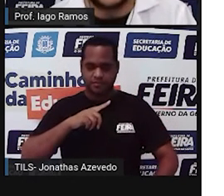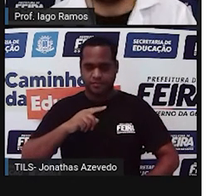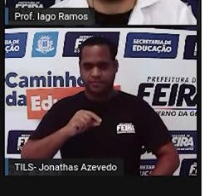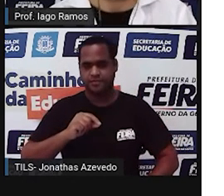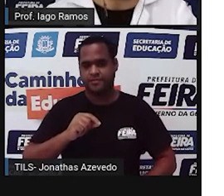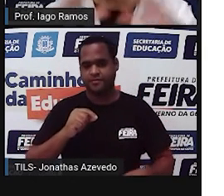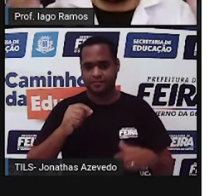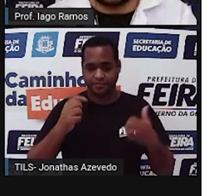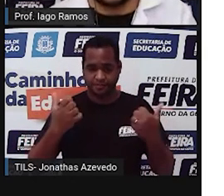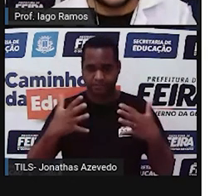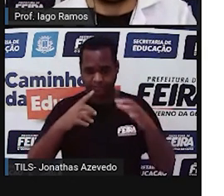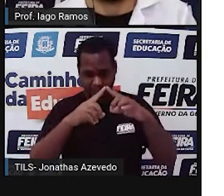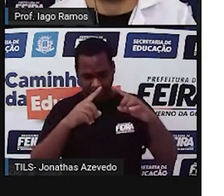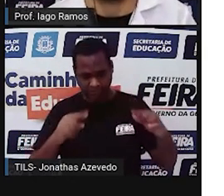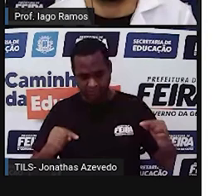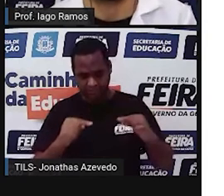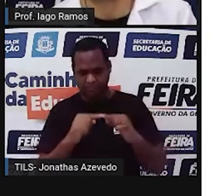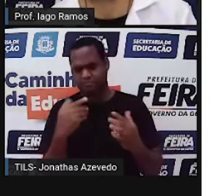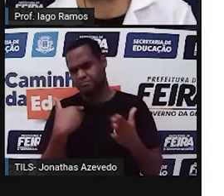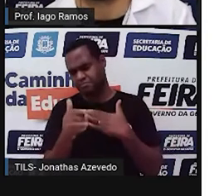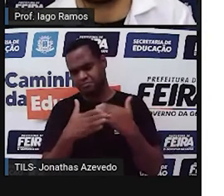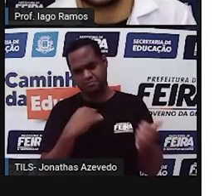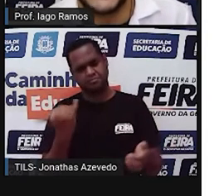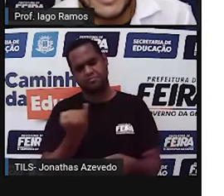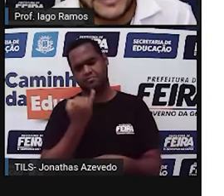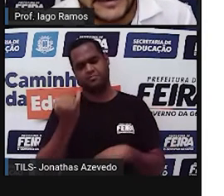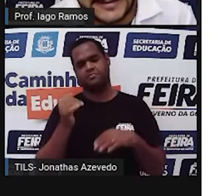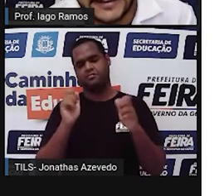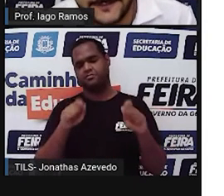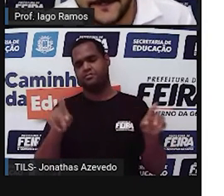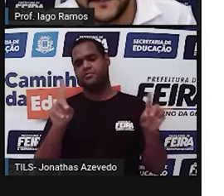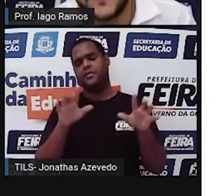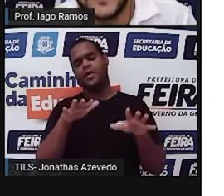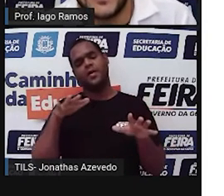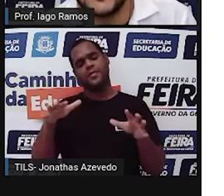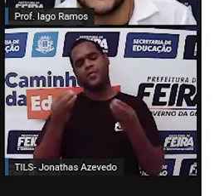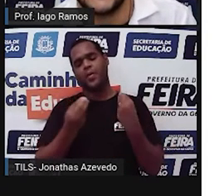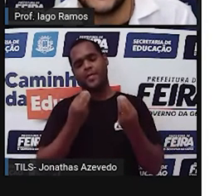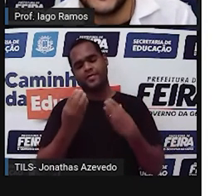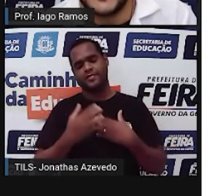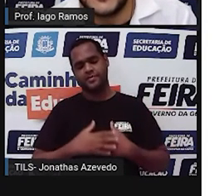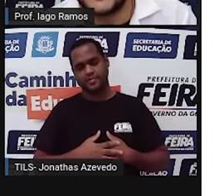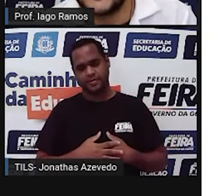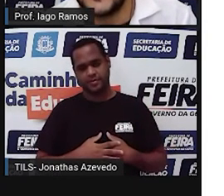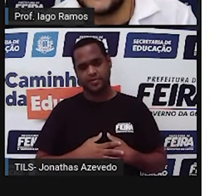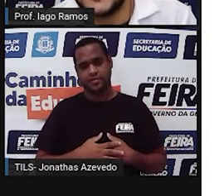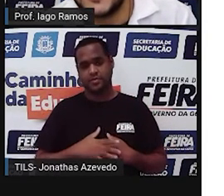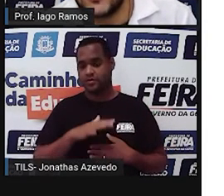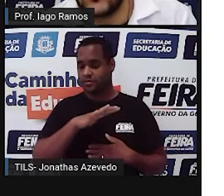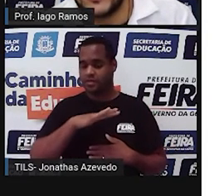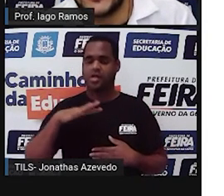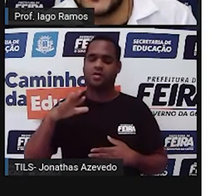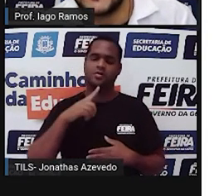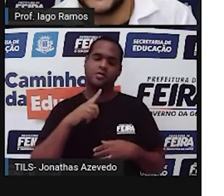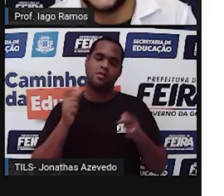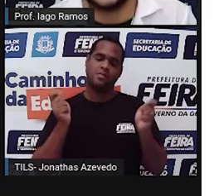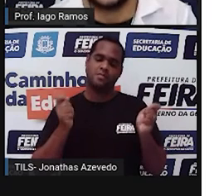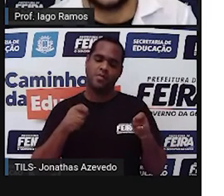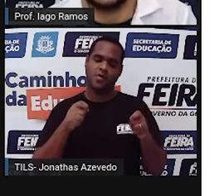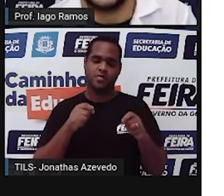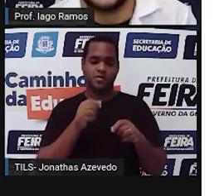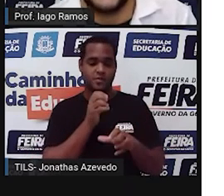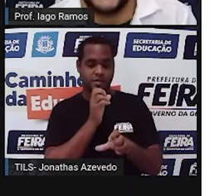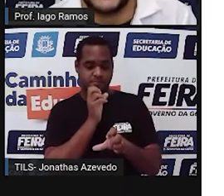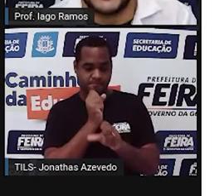triângulo, não importa o tipo de triângulo, como é que você vai calcular a área dele, tá? A área dele vai ser calculada da seguinte